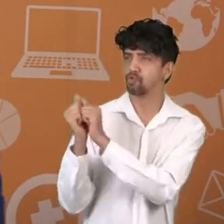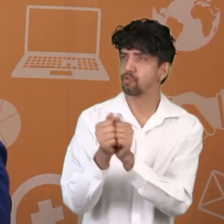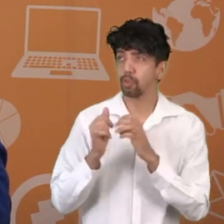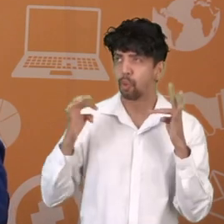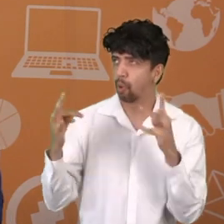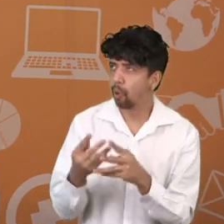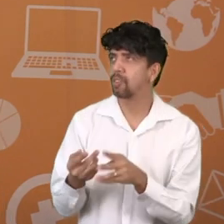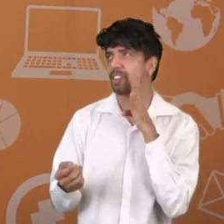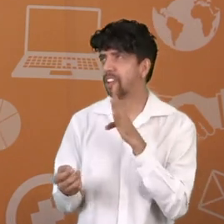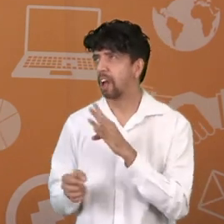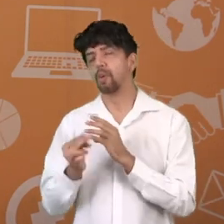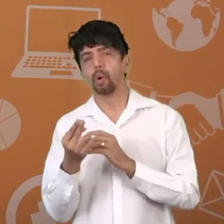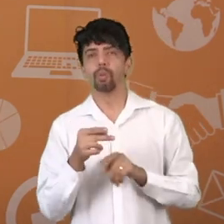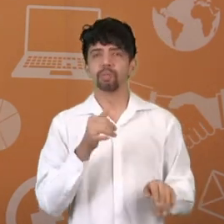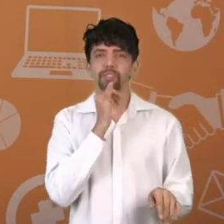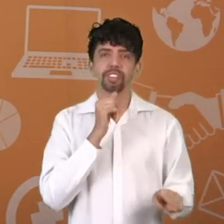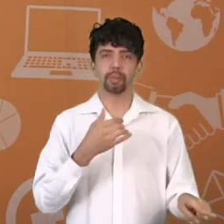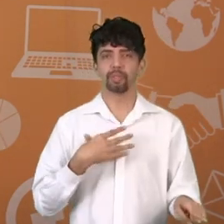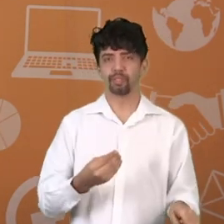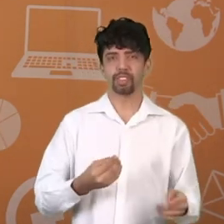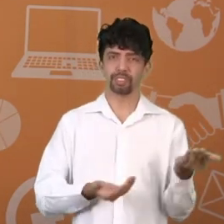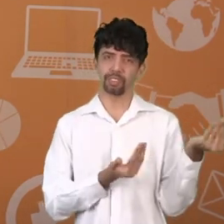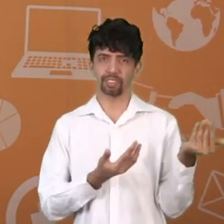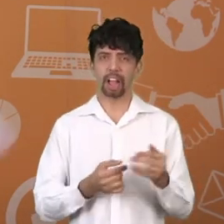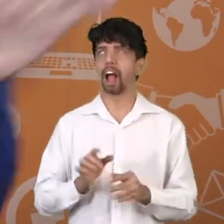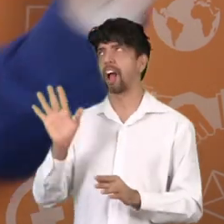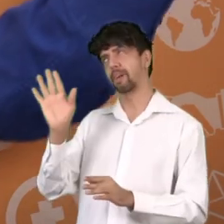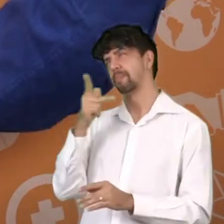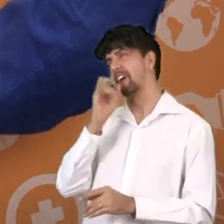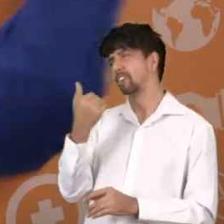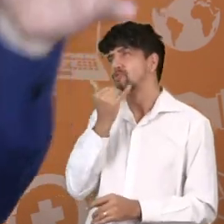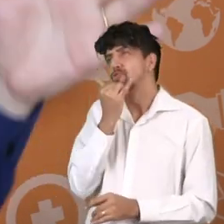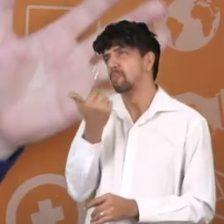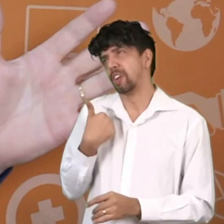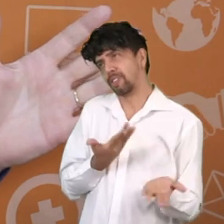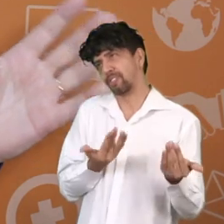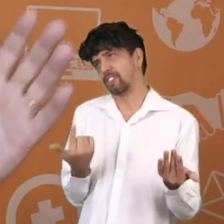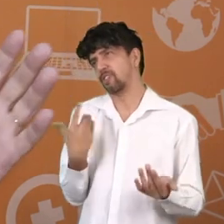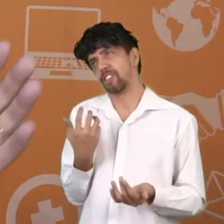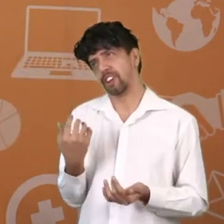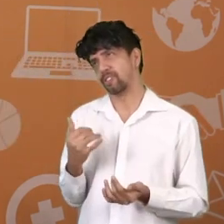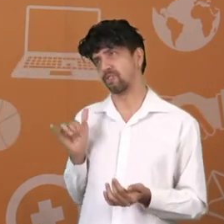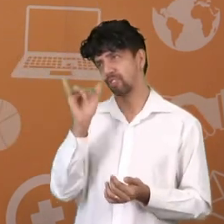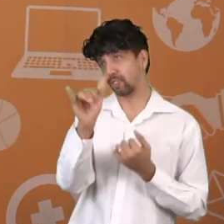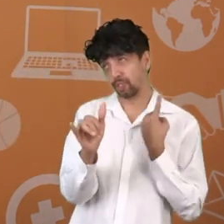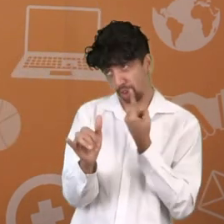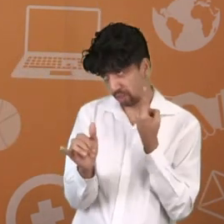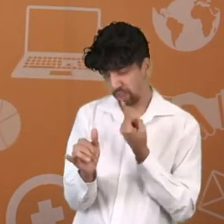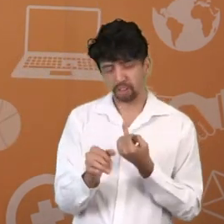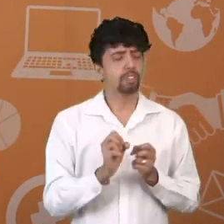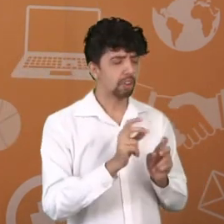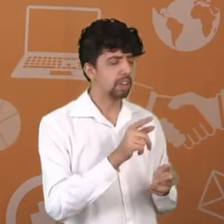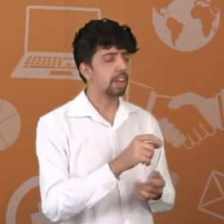coletiva, todo mundo junto. Ah, não pai, eu já sou adolescente, eu quero fazer uma viagem sozinha para algum lugar. Não tem problema. Pode ir também. Quanto